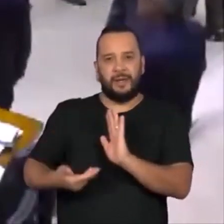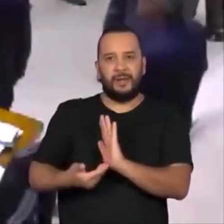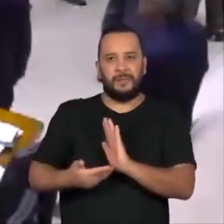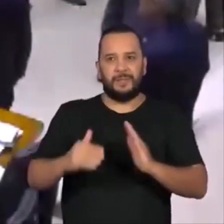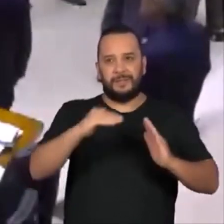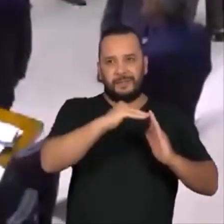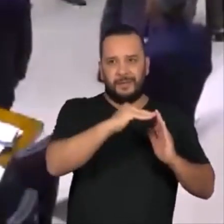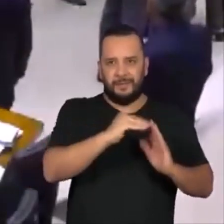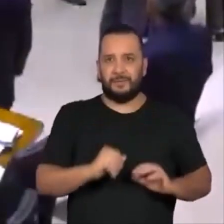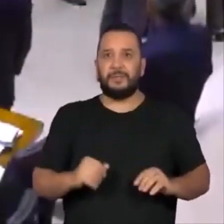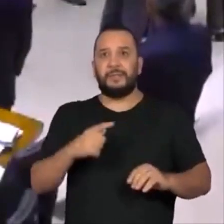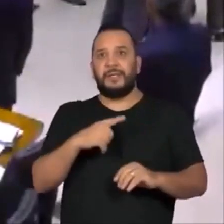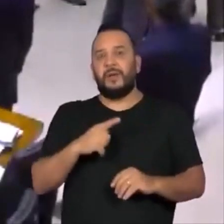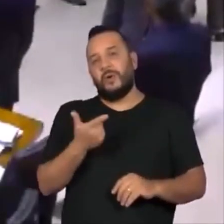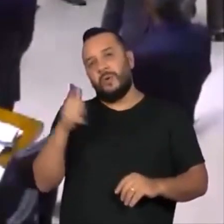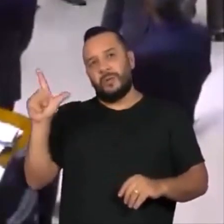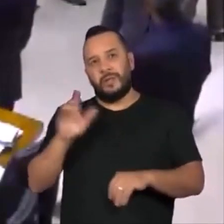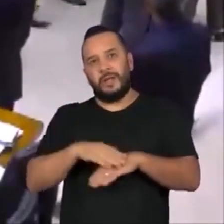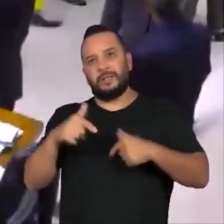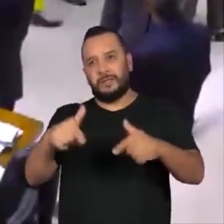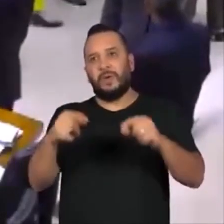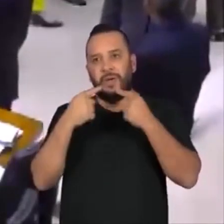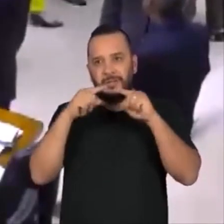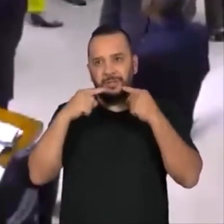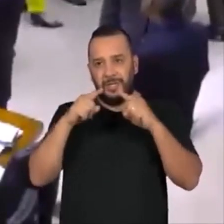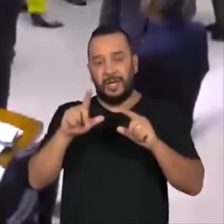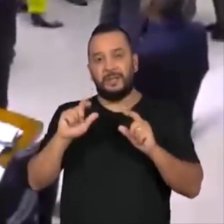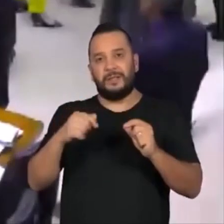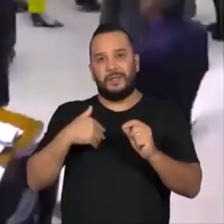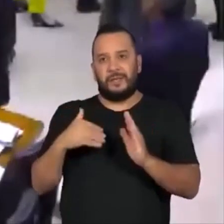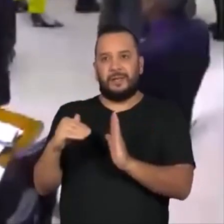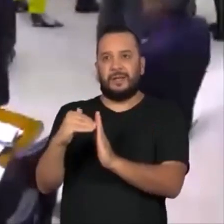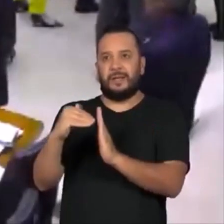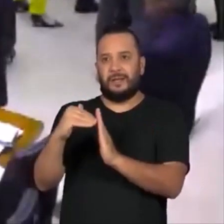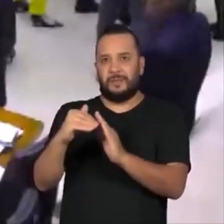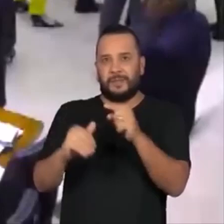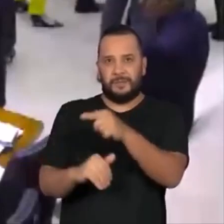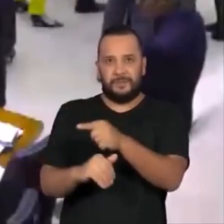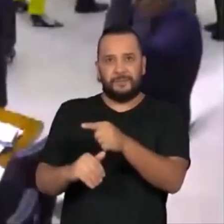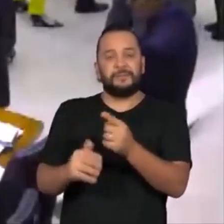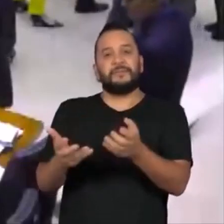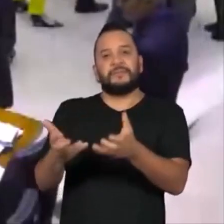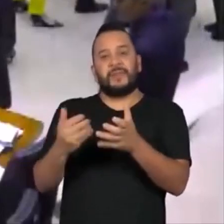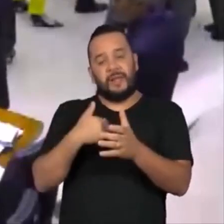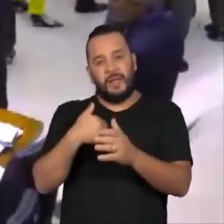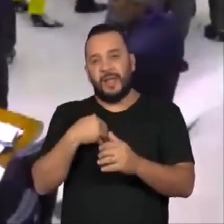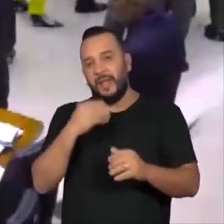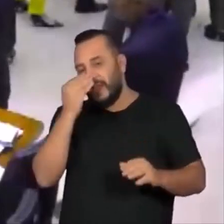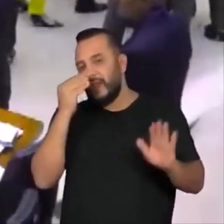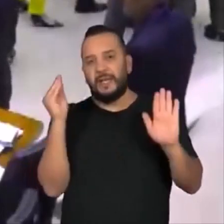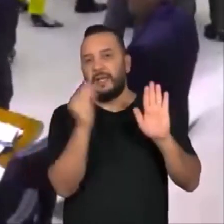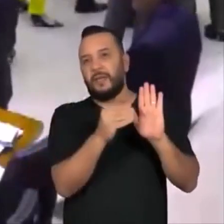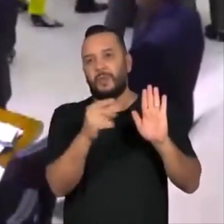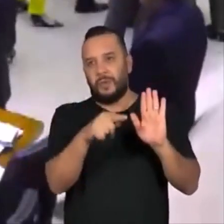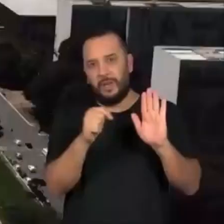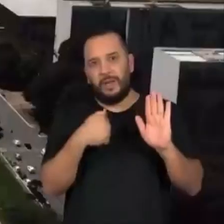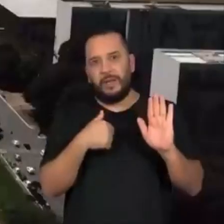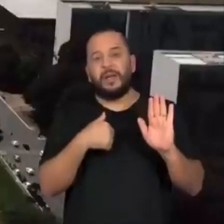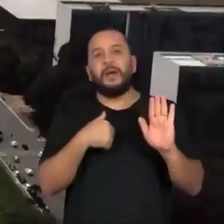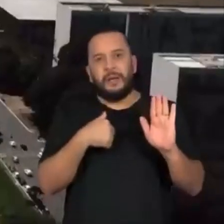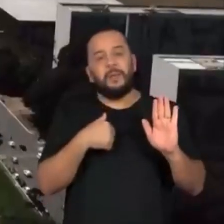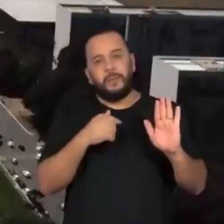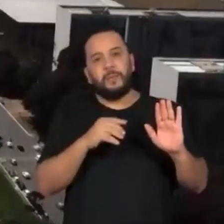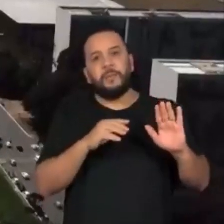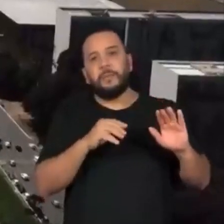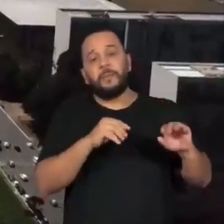medida muito criticada foi a decisão da Câmara dos Deputados de ignorar mudanças feitas no Senado e